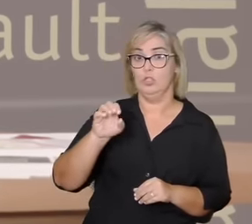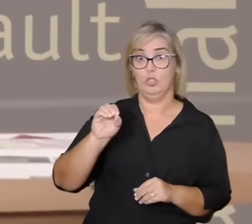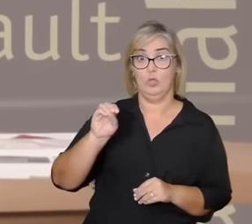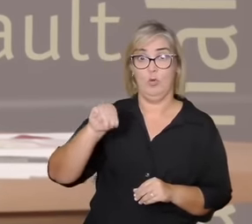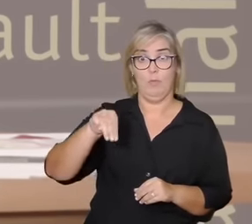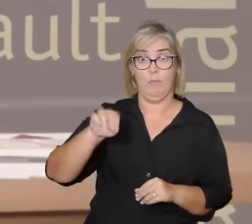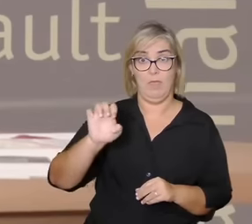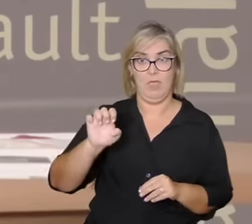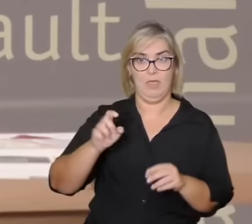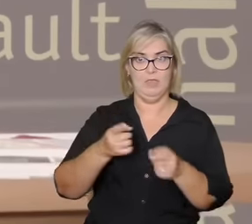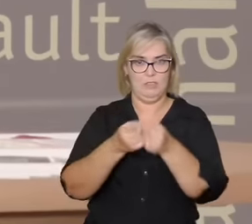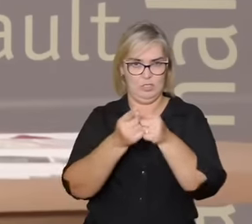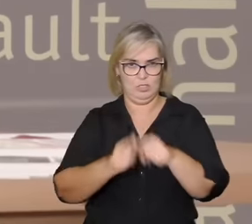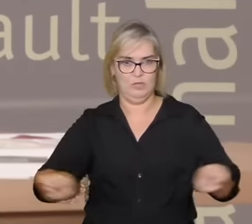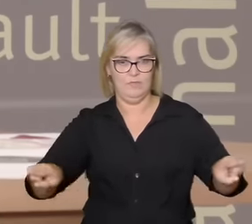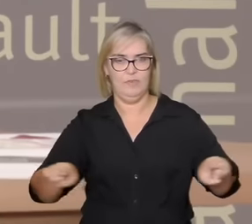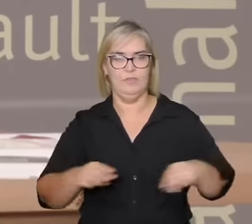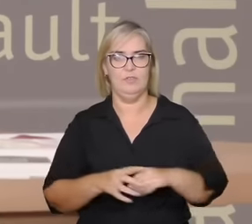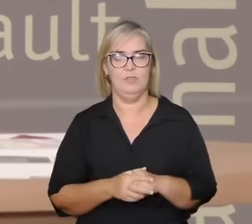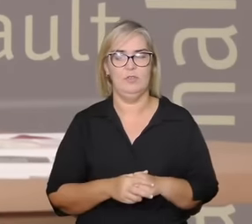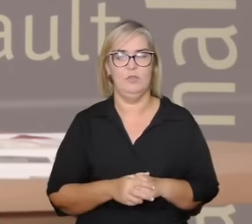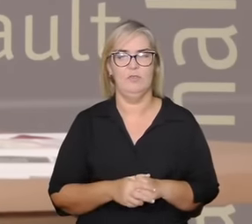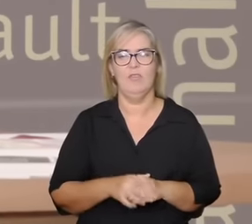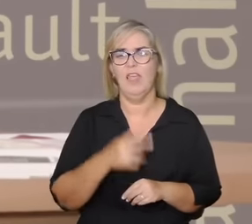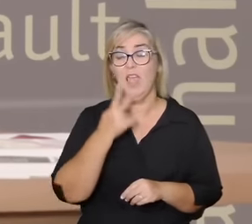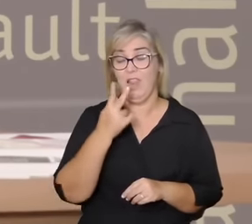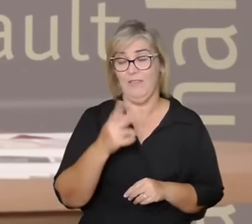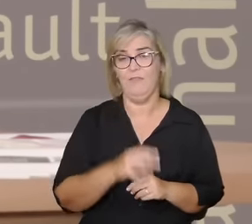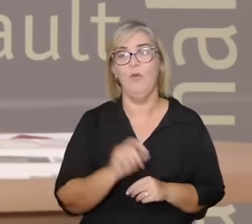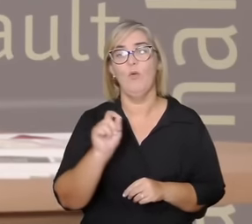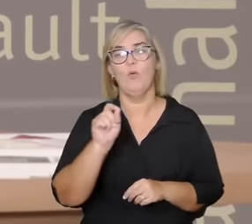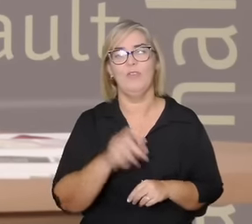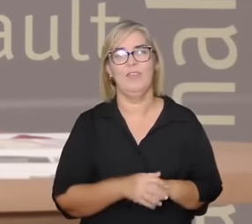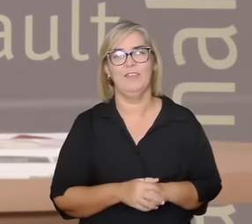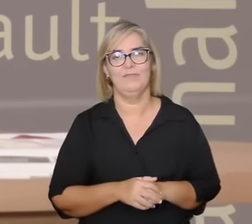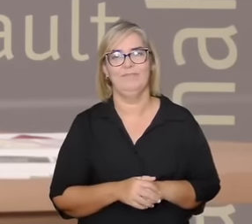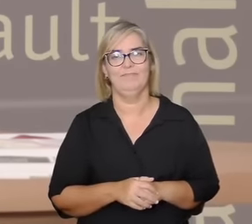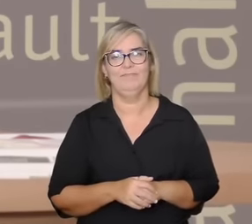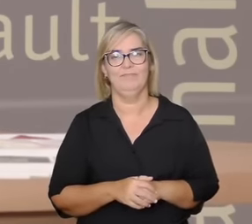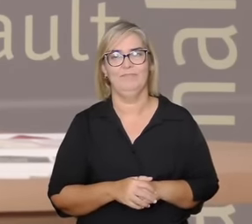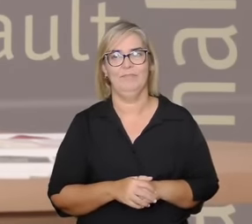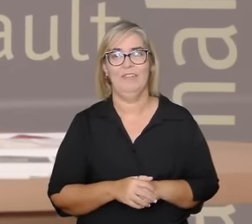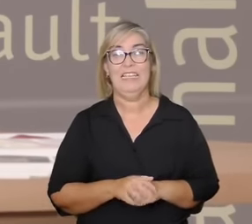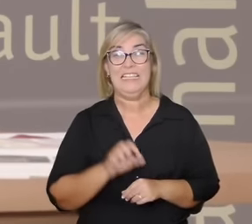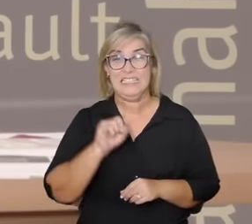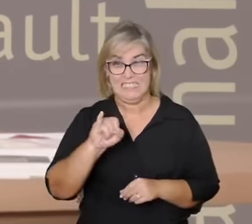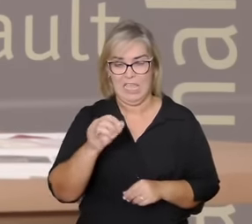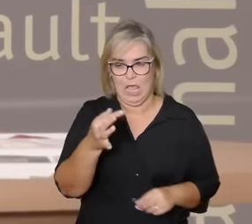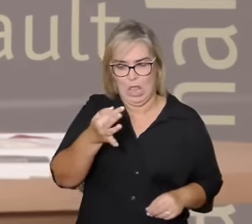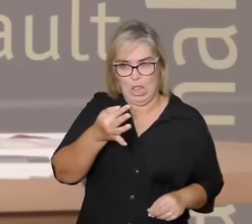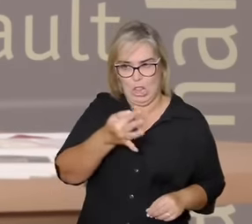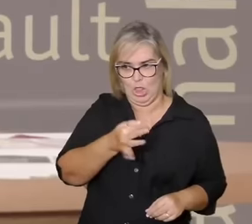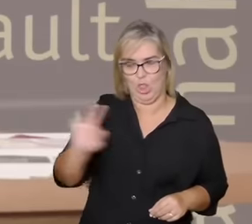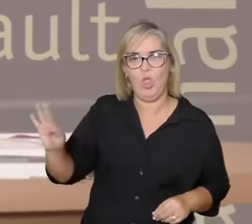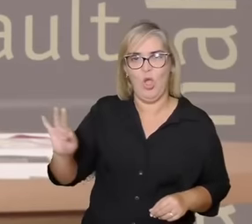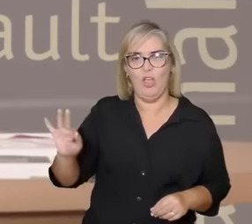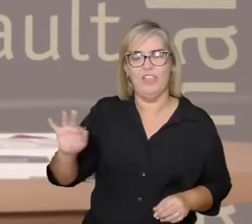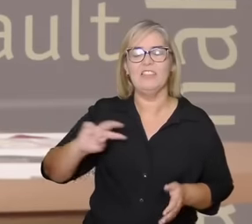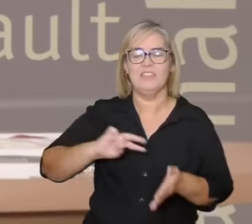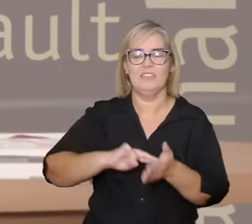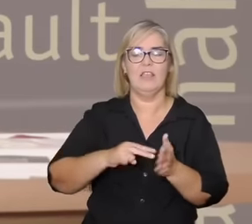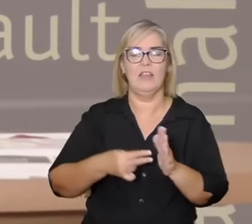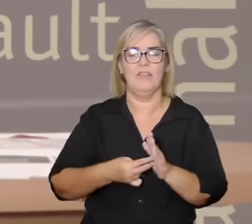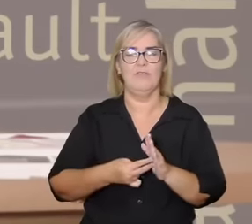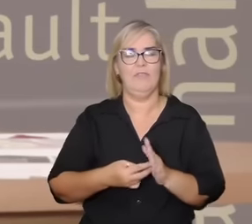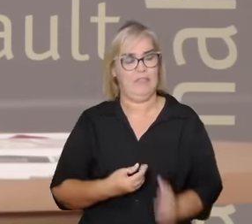numa entrevista onde está a ferida é onde está o presente então significa o seguinte